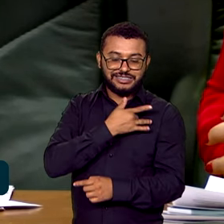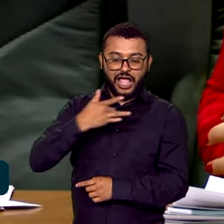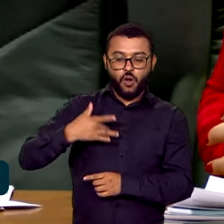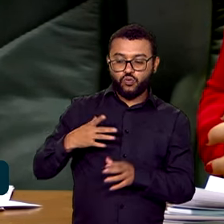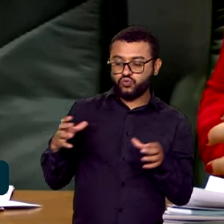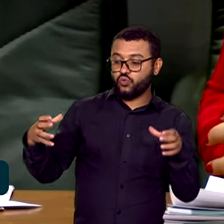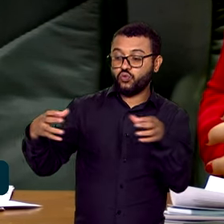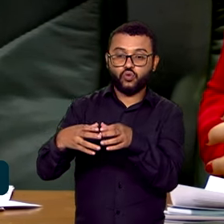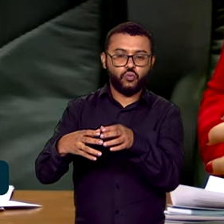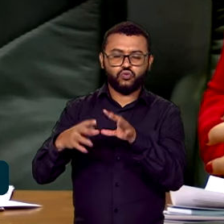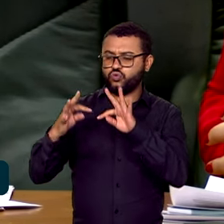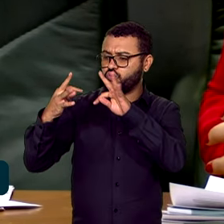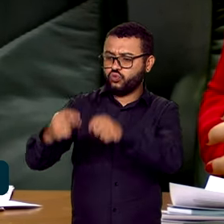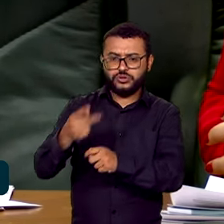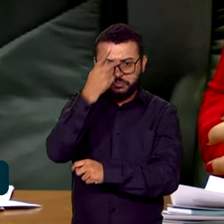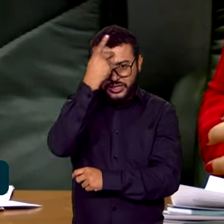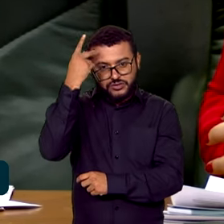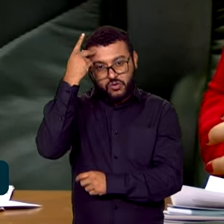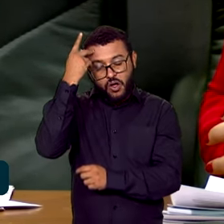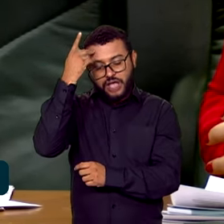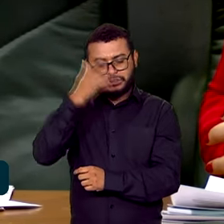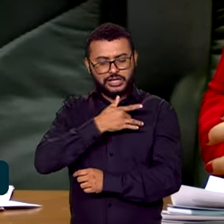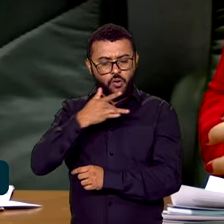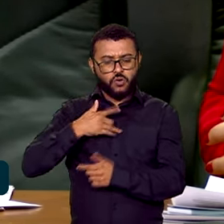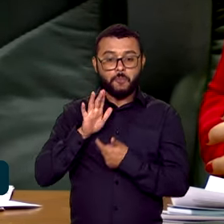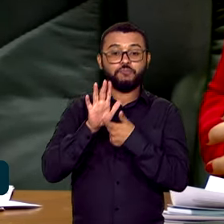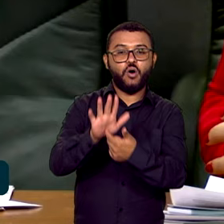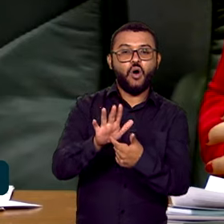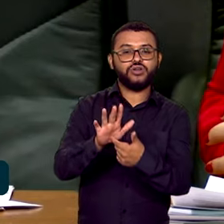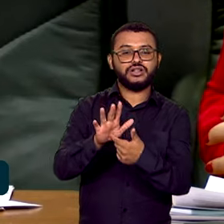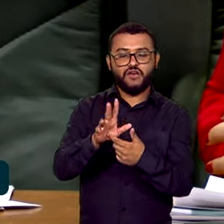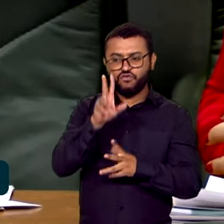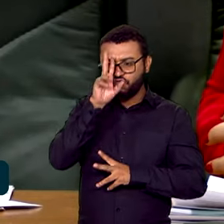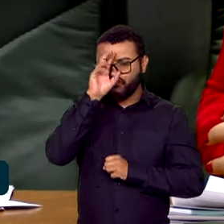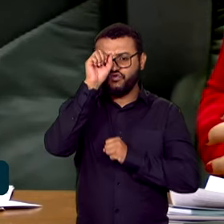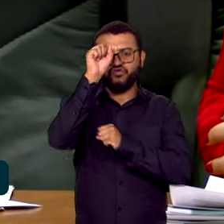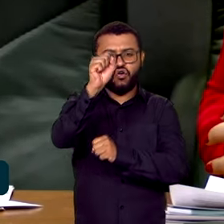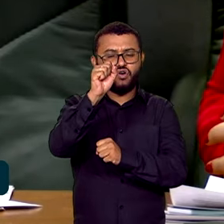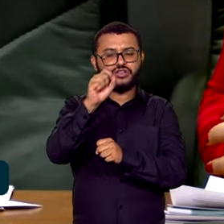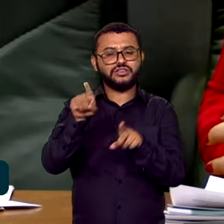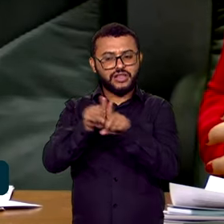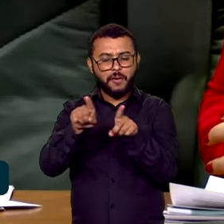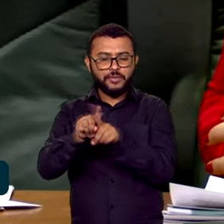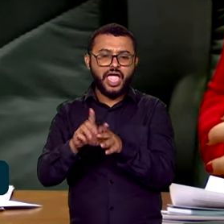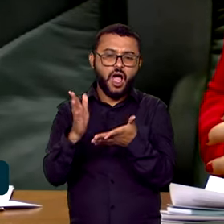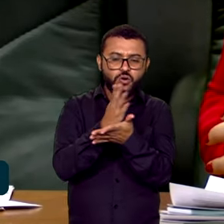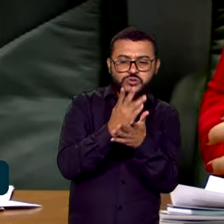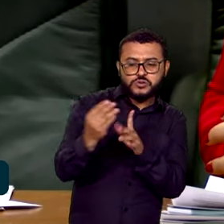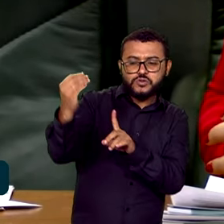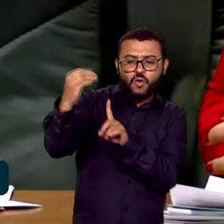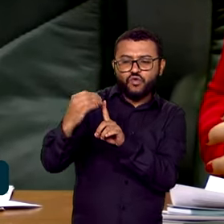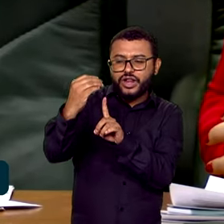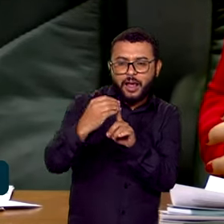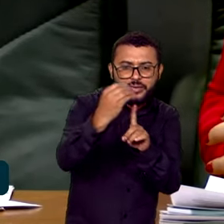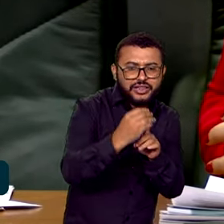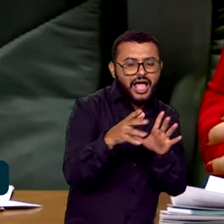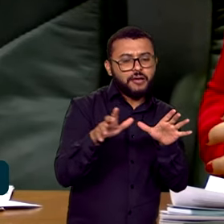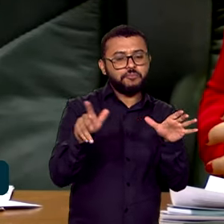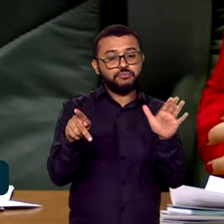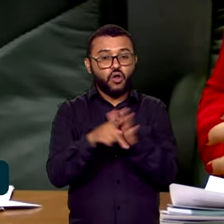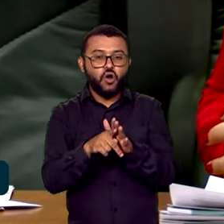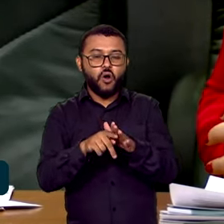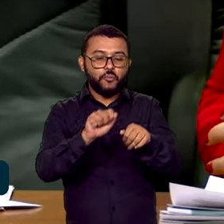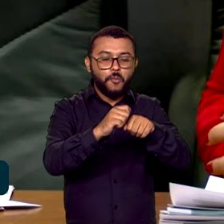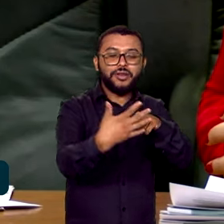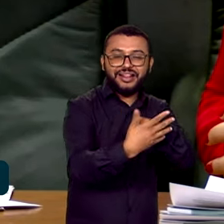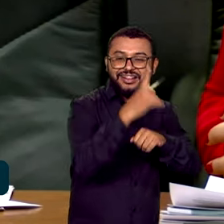saúde que foi, então, mostrou a sua força, mas também as suas vulnerabilidades durante a pandemia